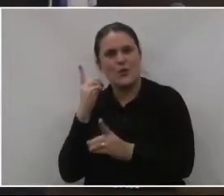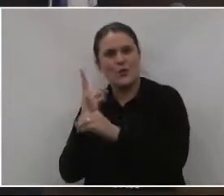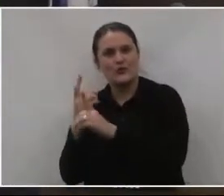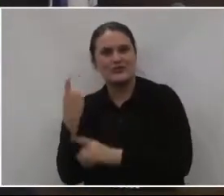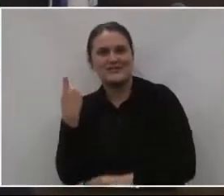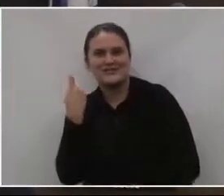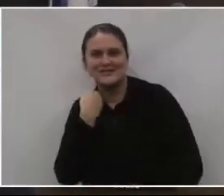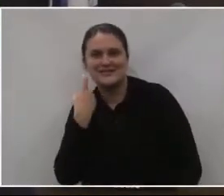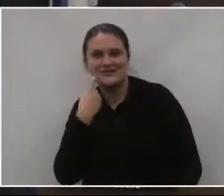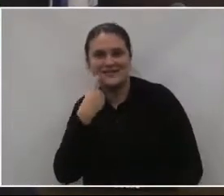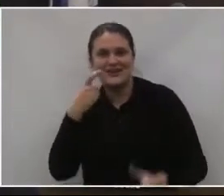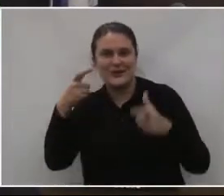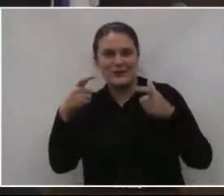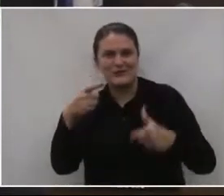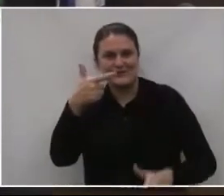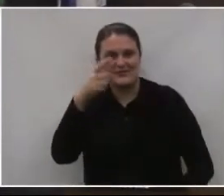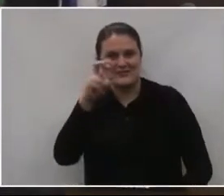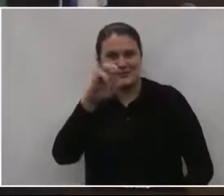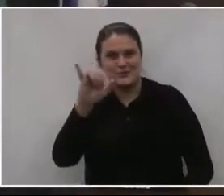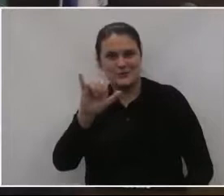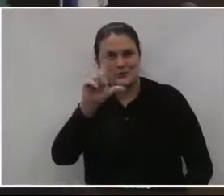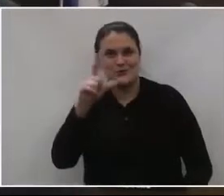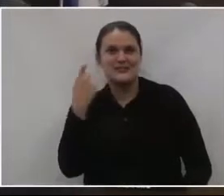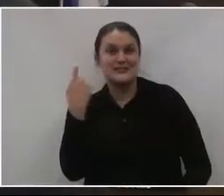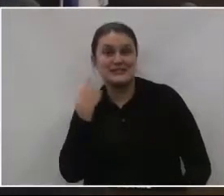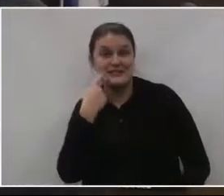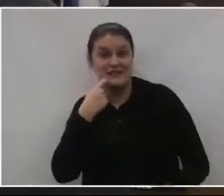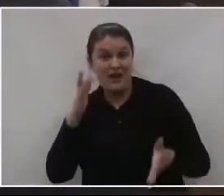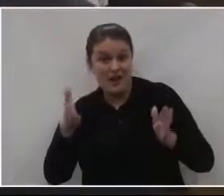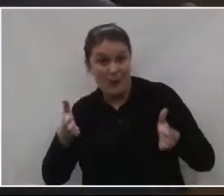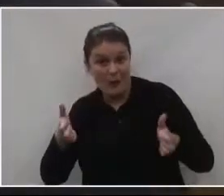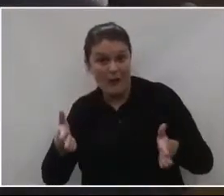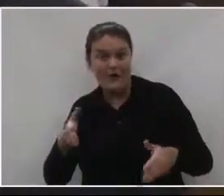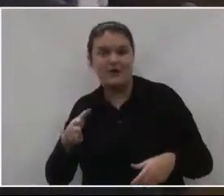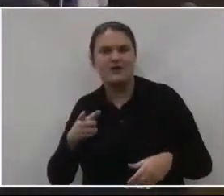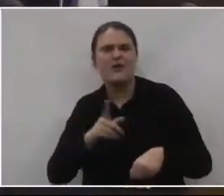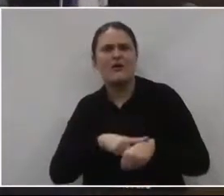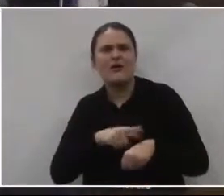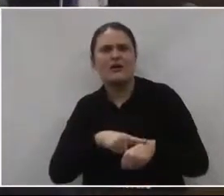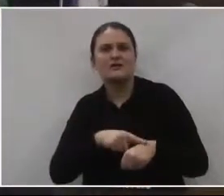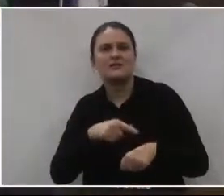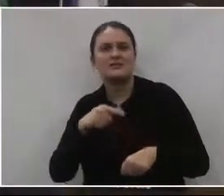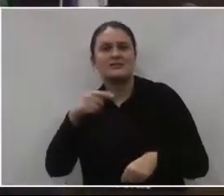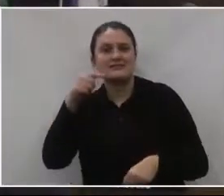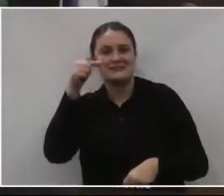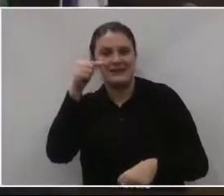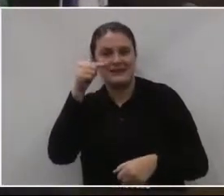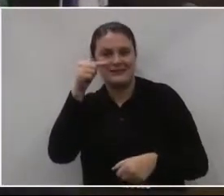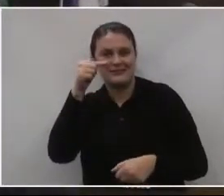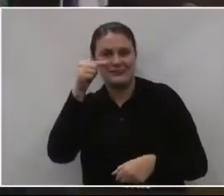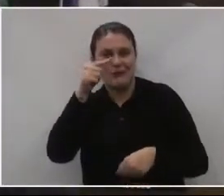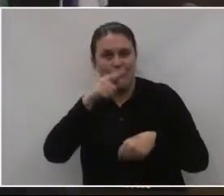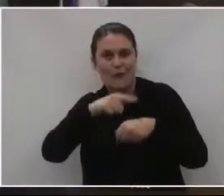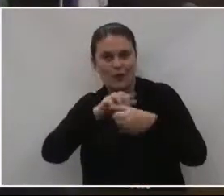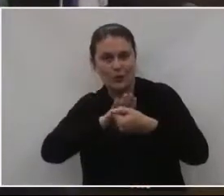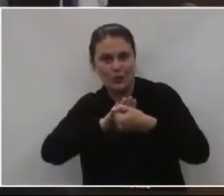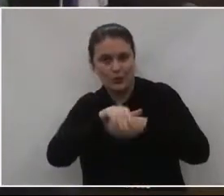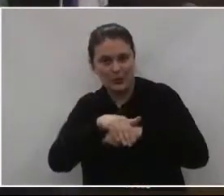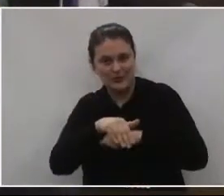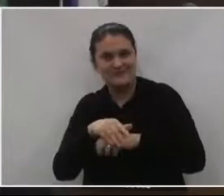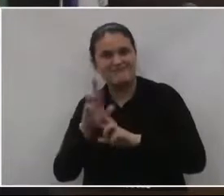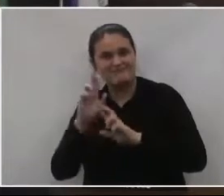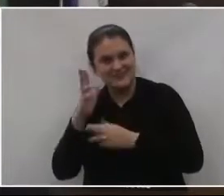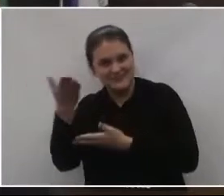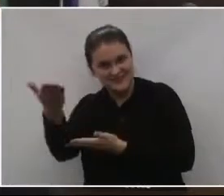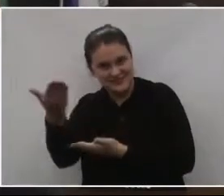então no Clube 25 de Julho, nesta sexta-feira. Qual é o horário? Às 19h. Espero você